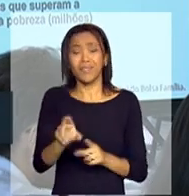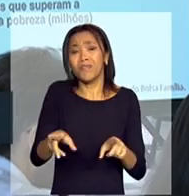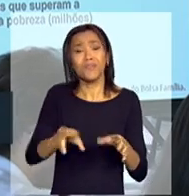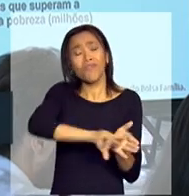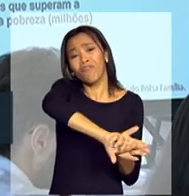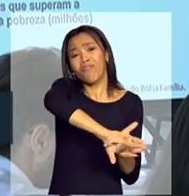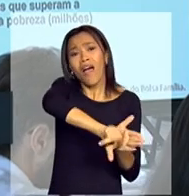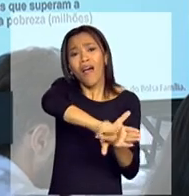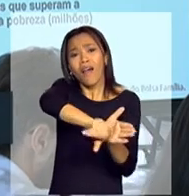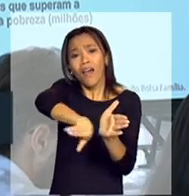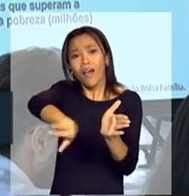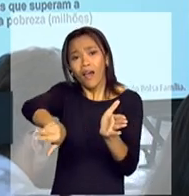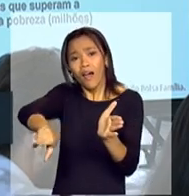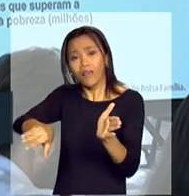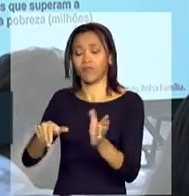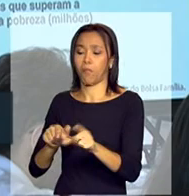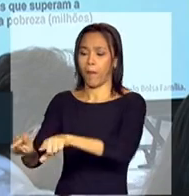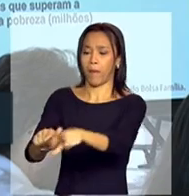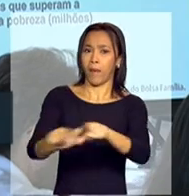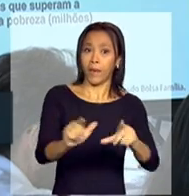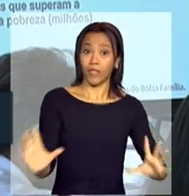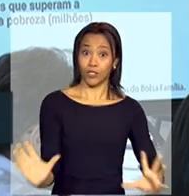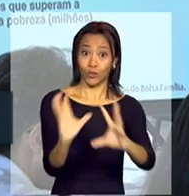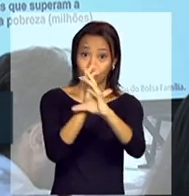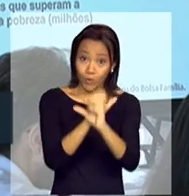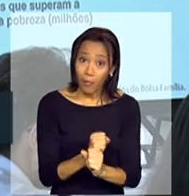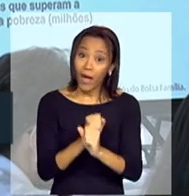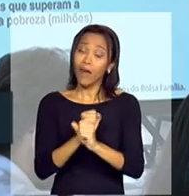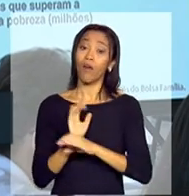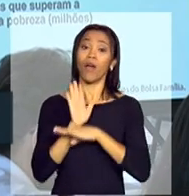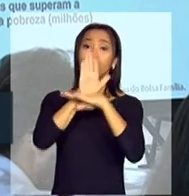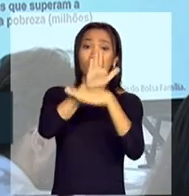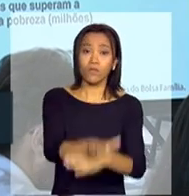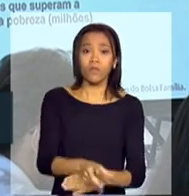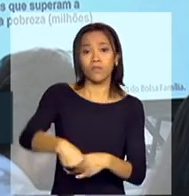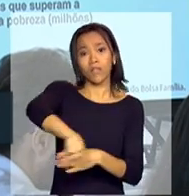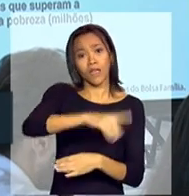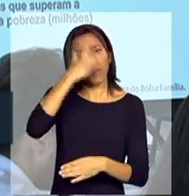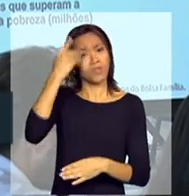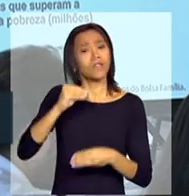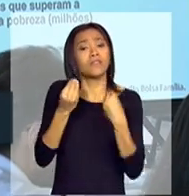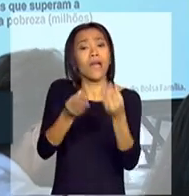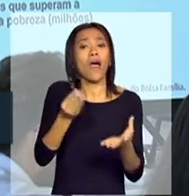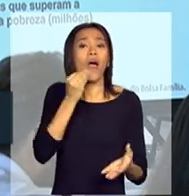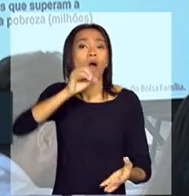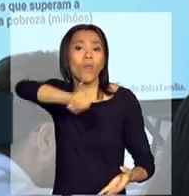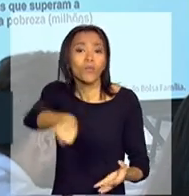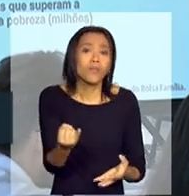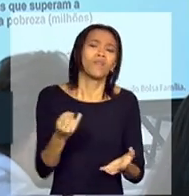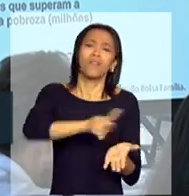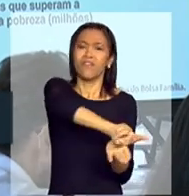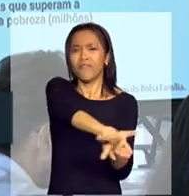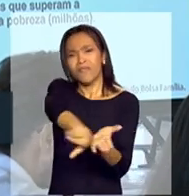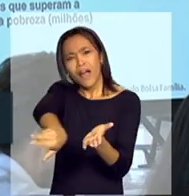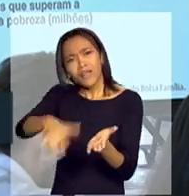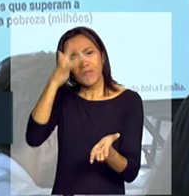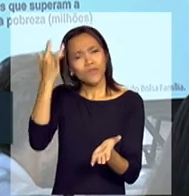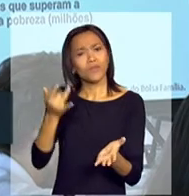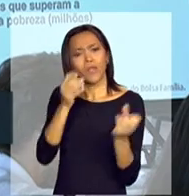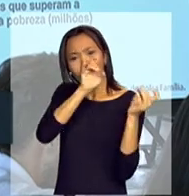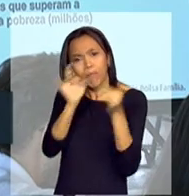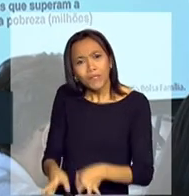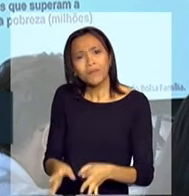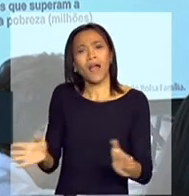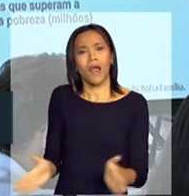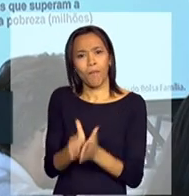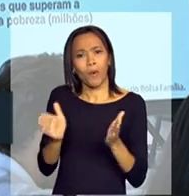ações que, juntas, viabilizaram que, de fato, as pessoas tivessem mais oportunidades e muitas e muitas saíram da extrema pobreza